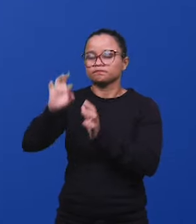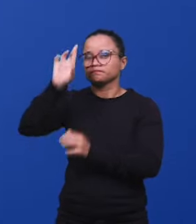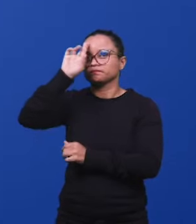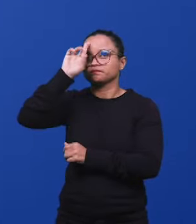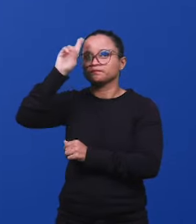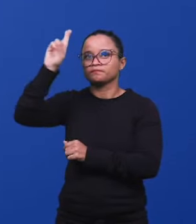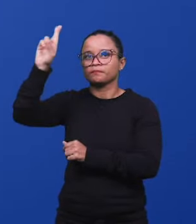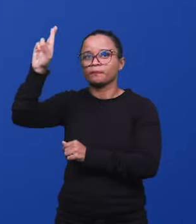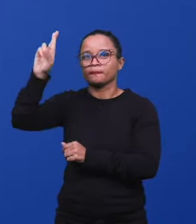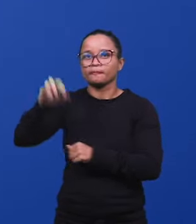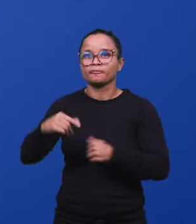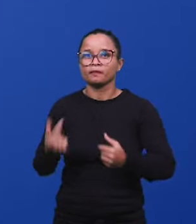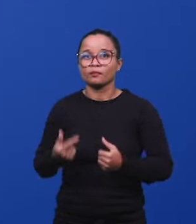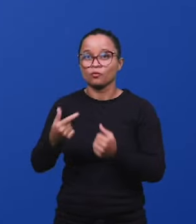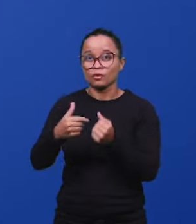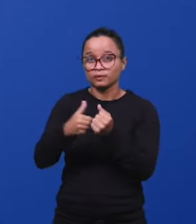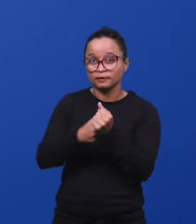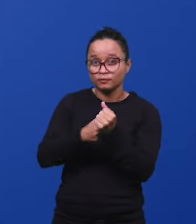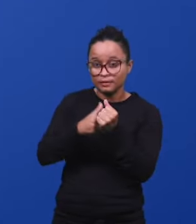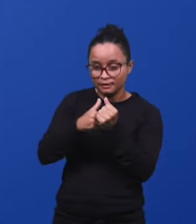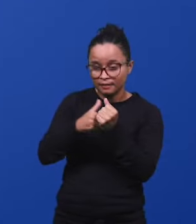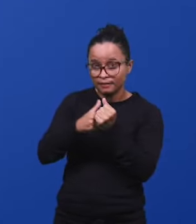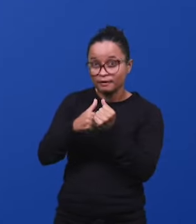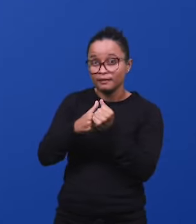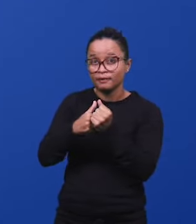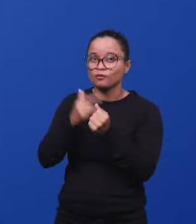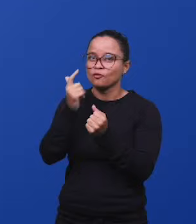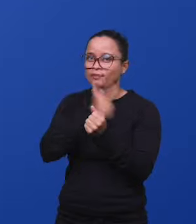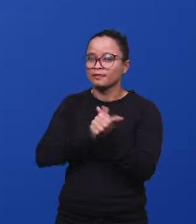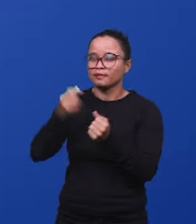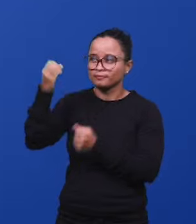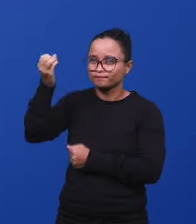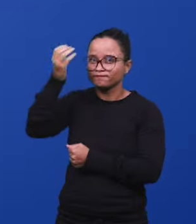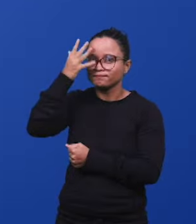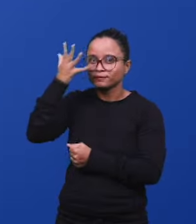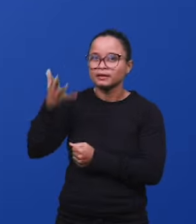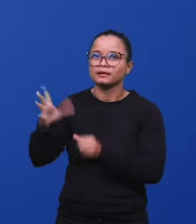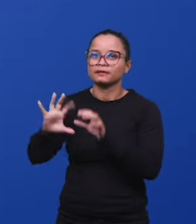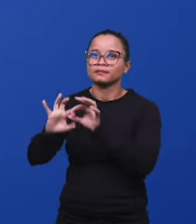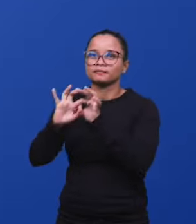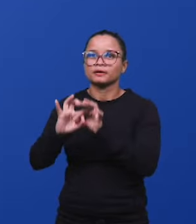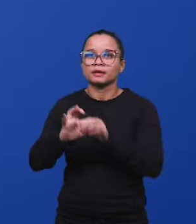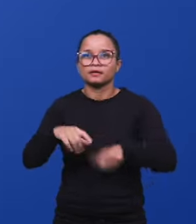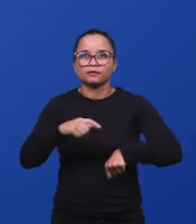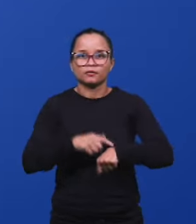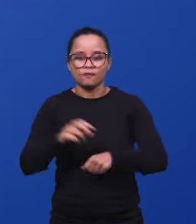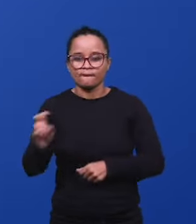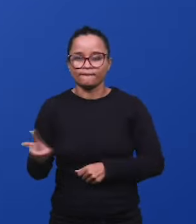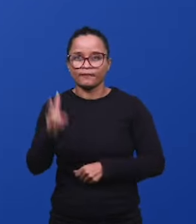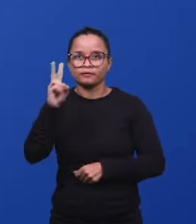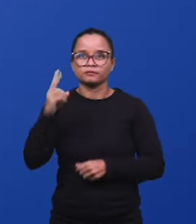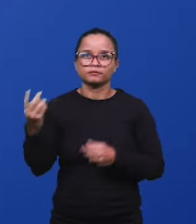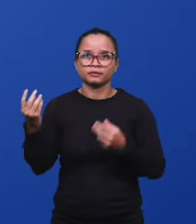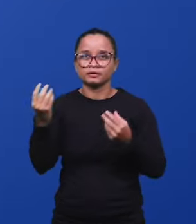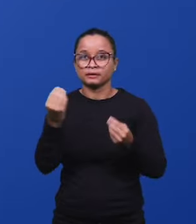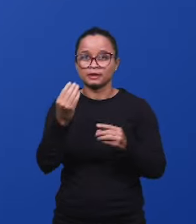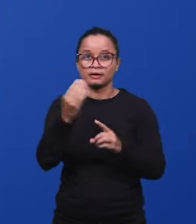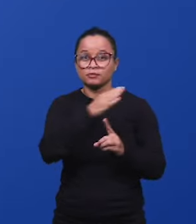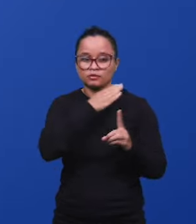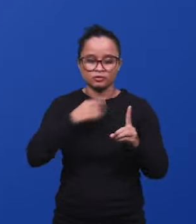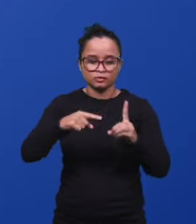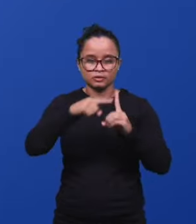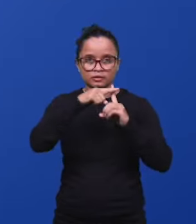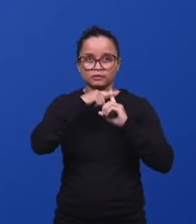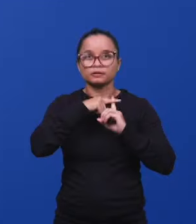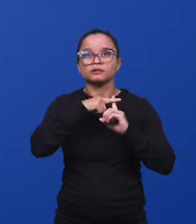comunidade com o Esposo Senhor, quando entra nos misterios de sua estance. O valor é atribuído do